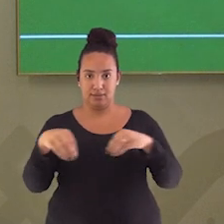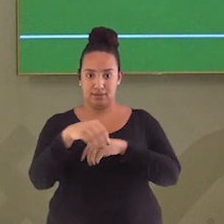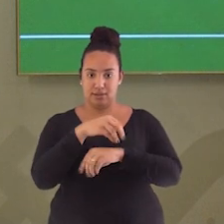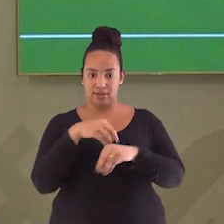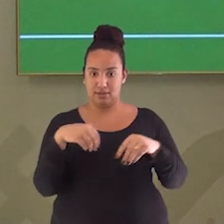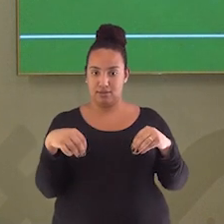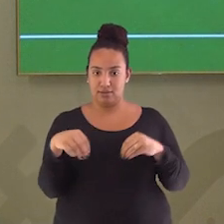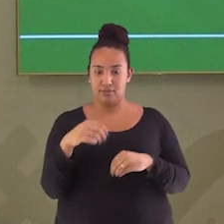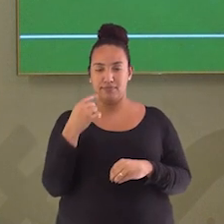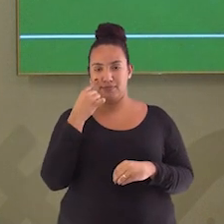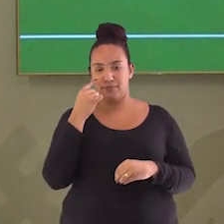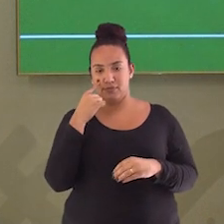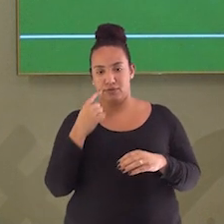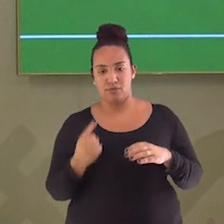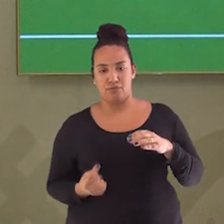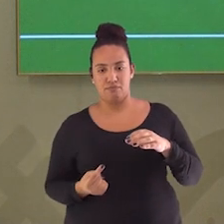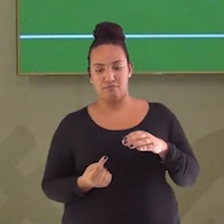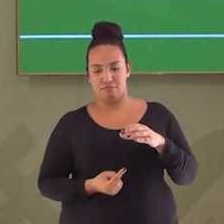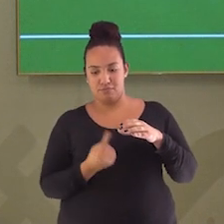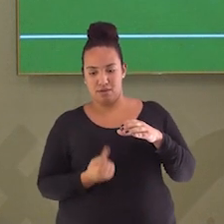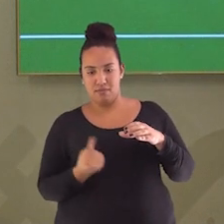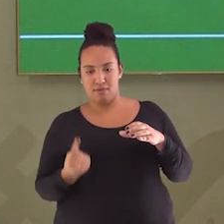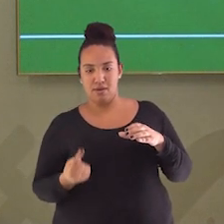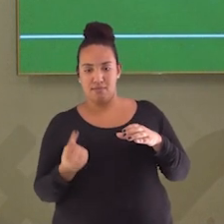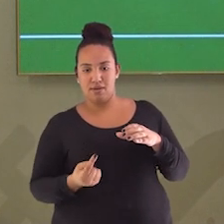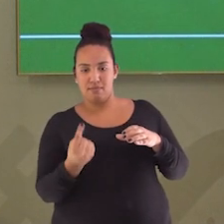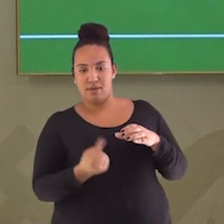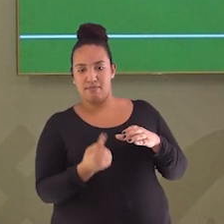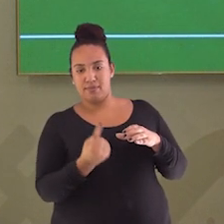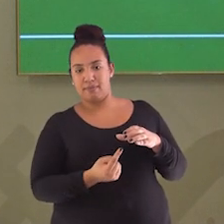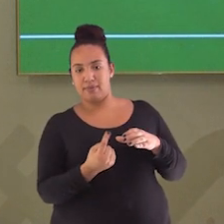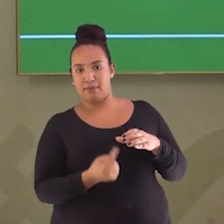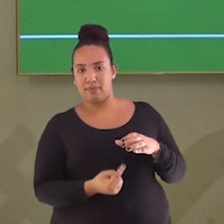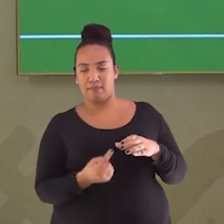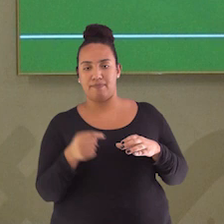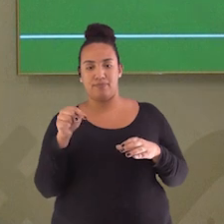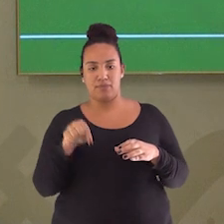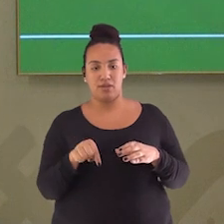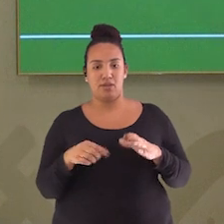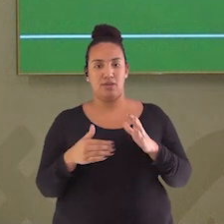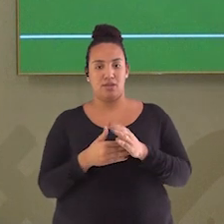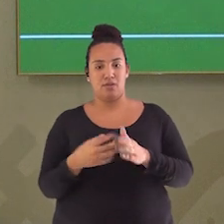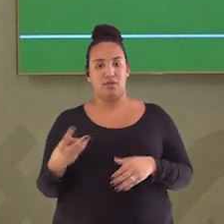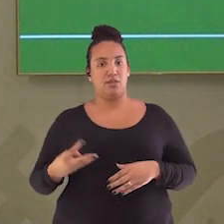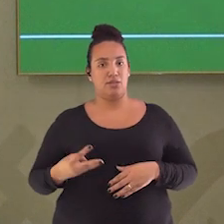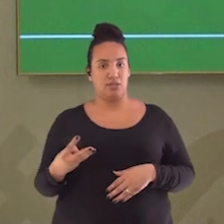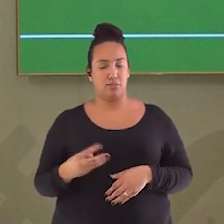como ele está perfurado embaixo, ele já vai cair aqui no 3, tá bom? Então, vamos lá?